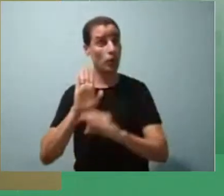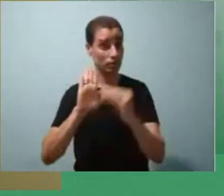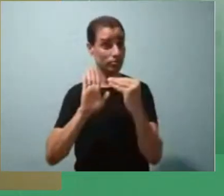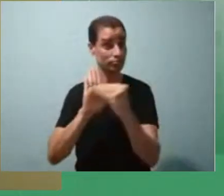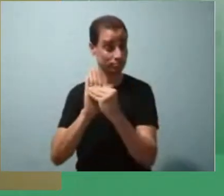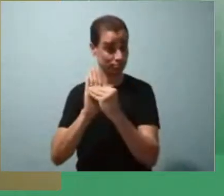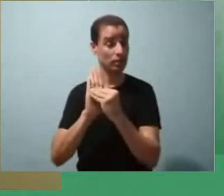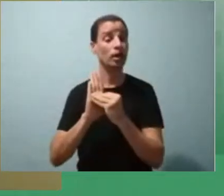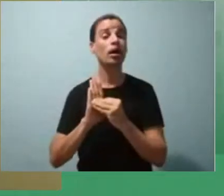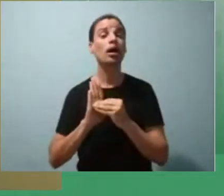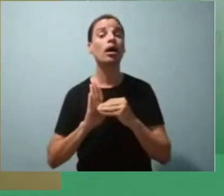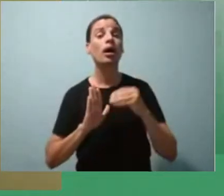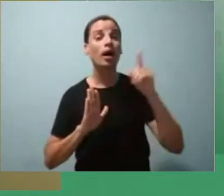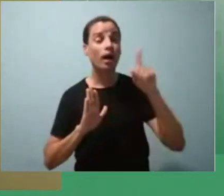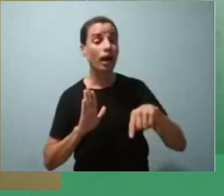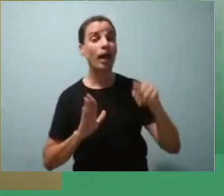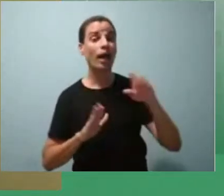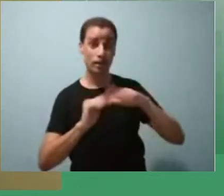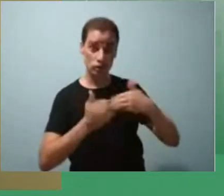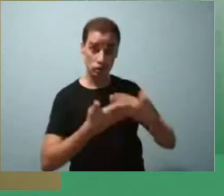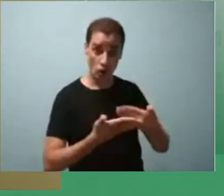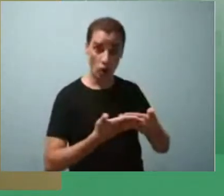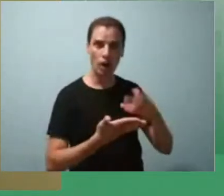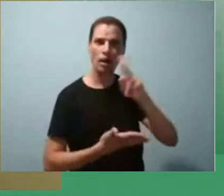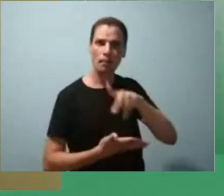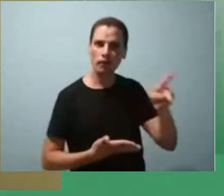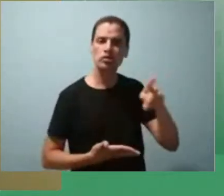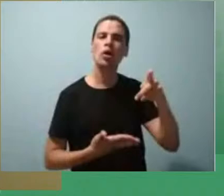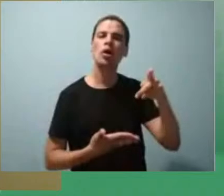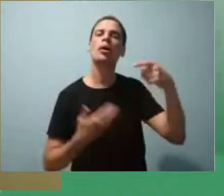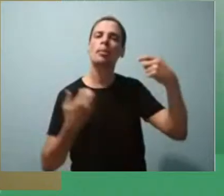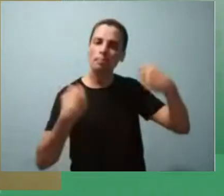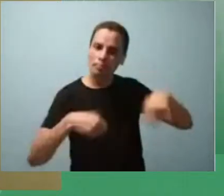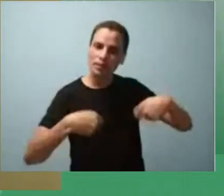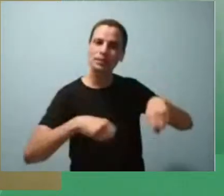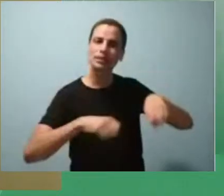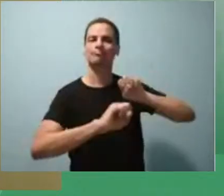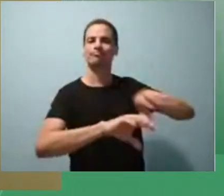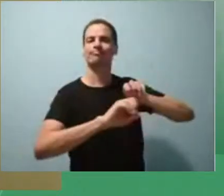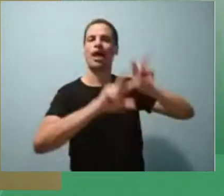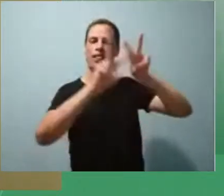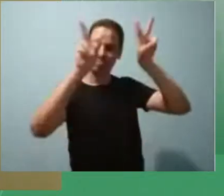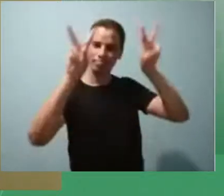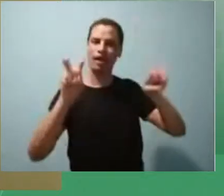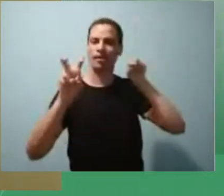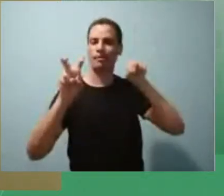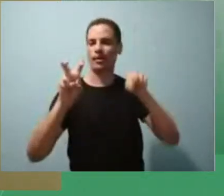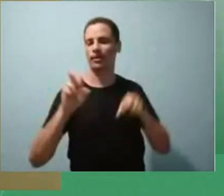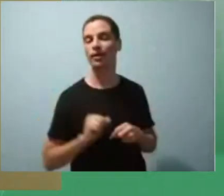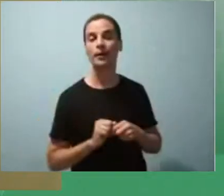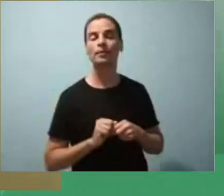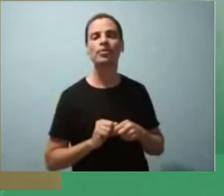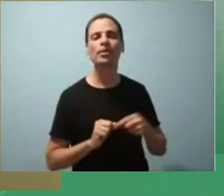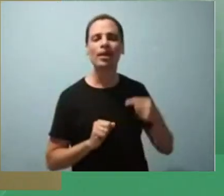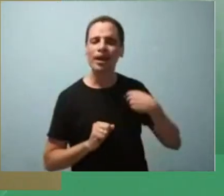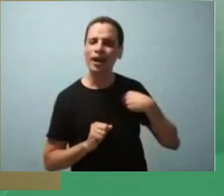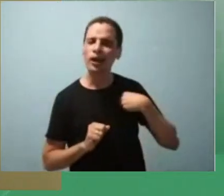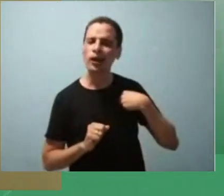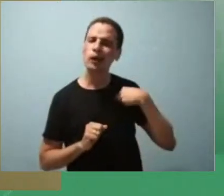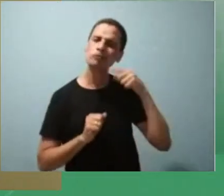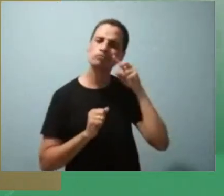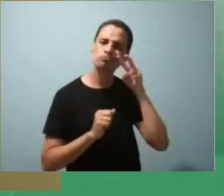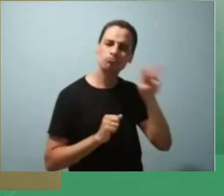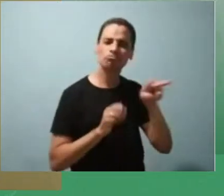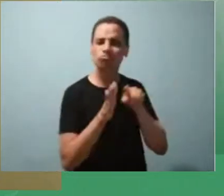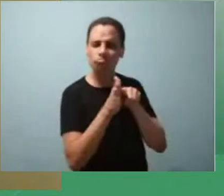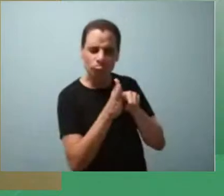escolas e os professores a trabalharem essa temática. Dentro da minha observação, eu vejo que essa temática, ela é muito trabalhada no mês